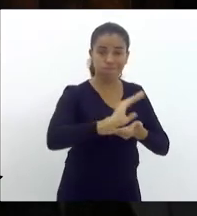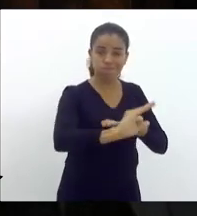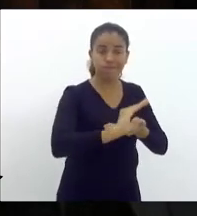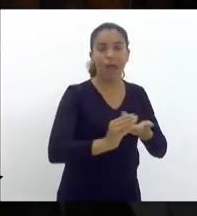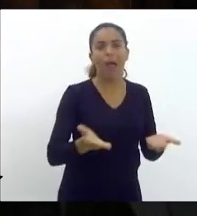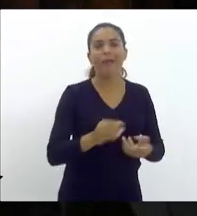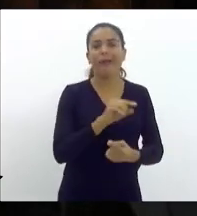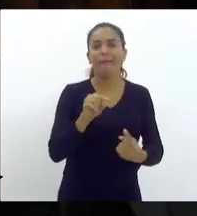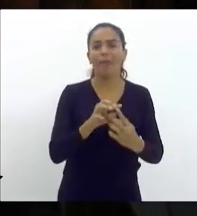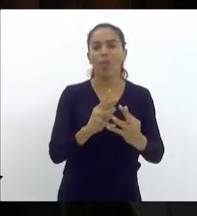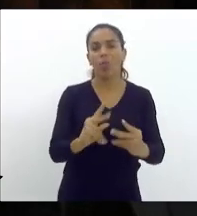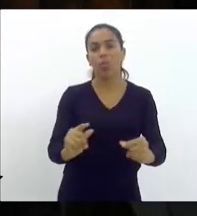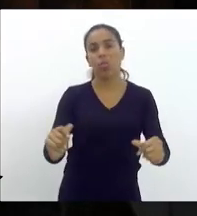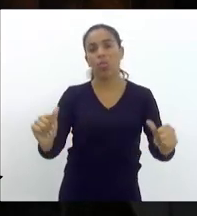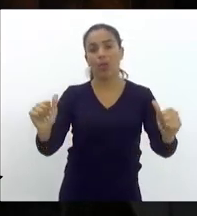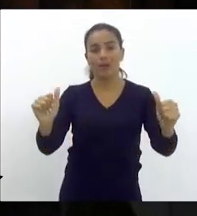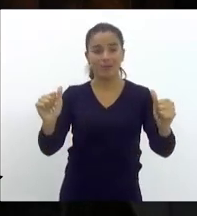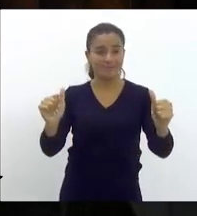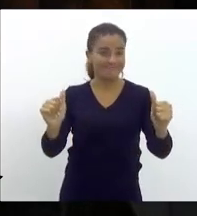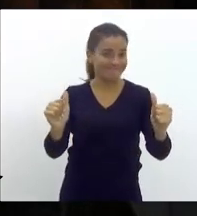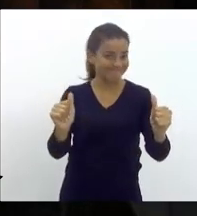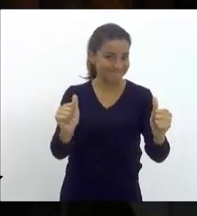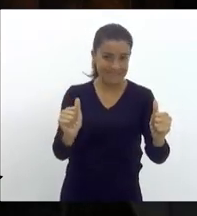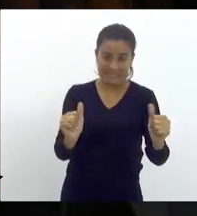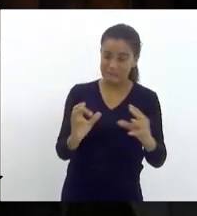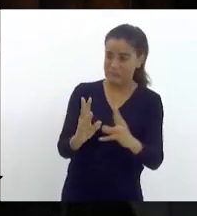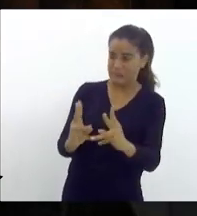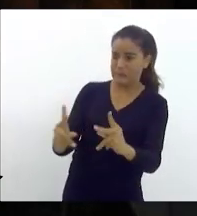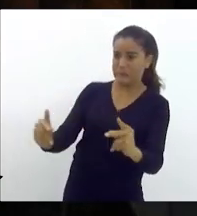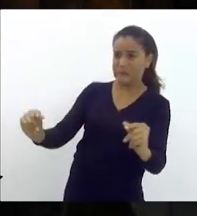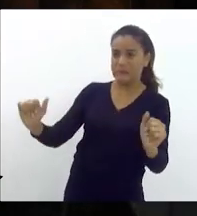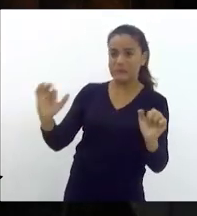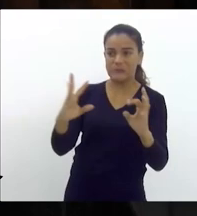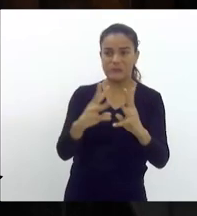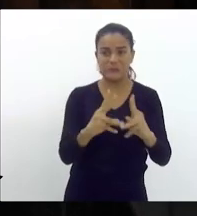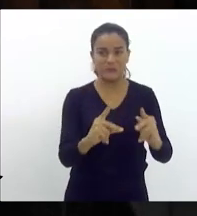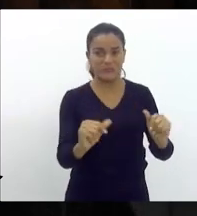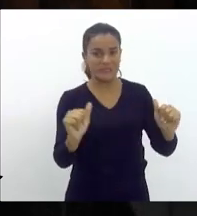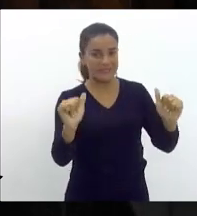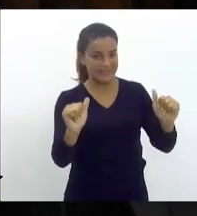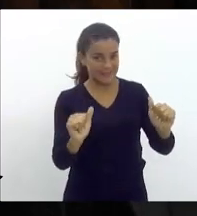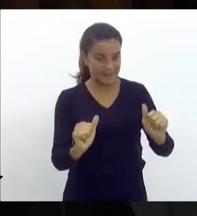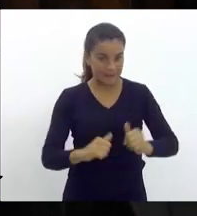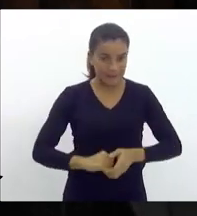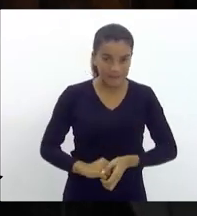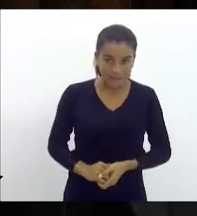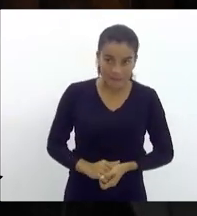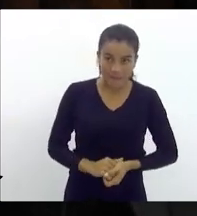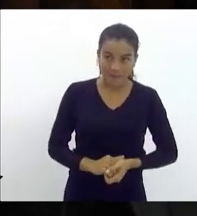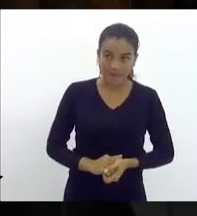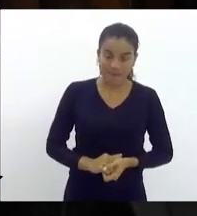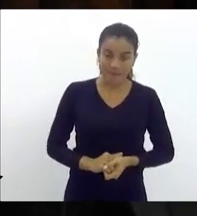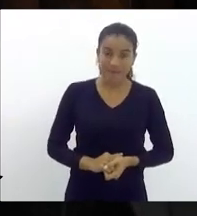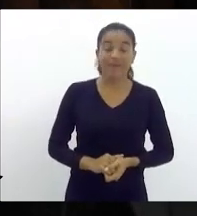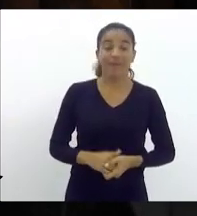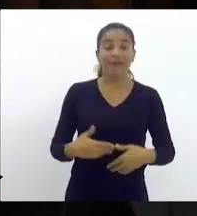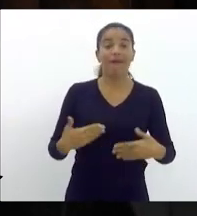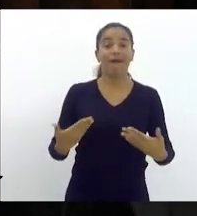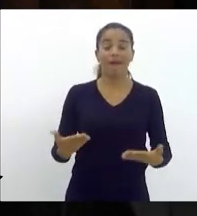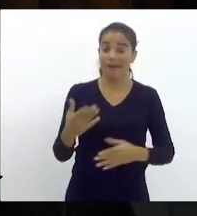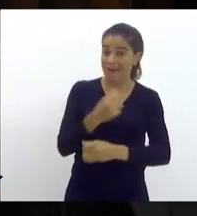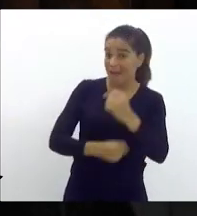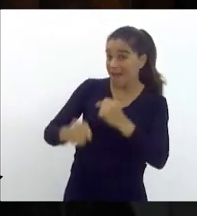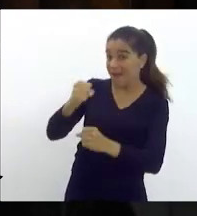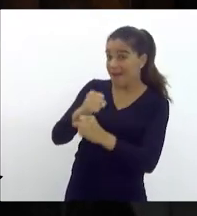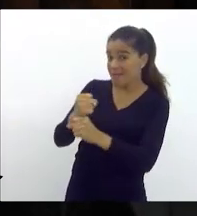as metas ficam todas difusas, apagadas. Ainda o ano